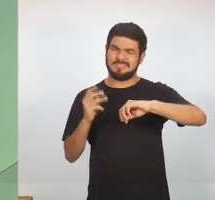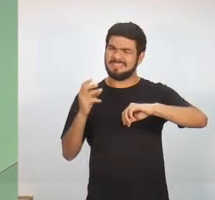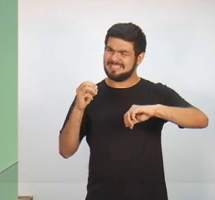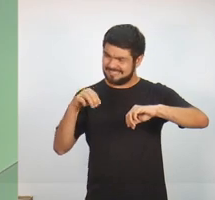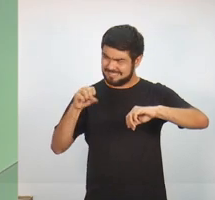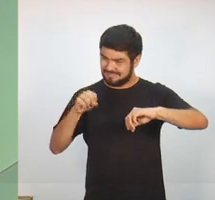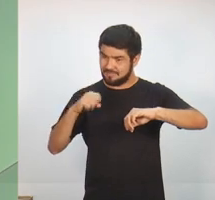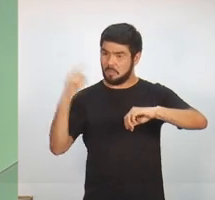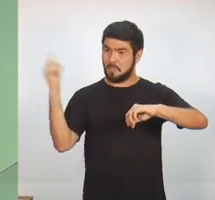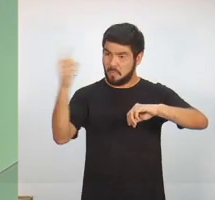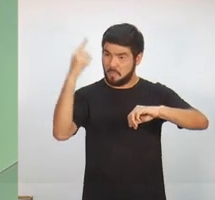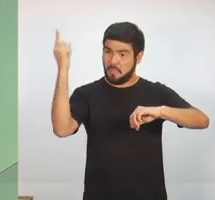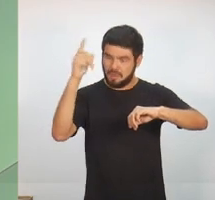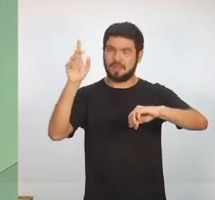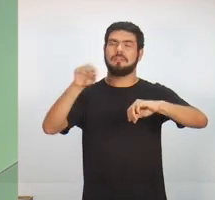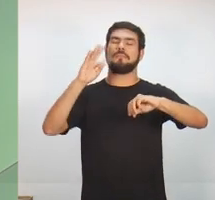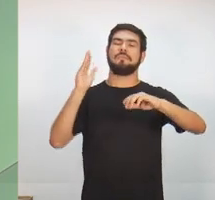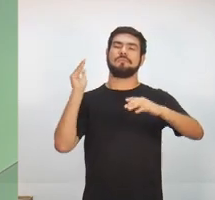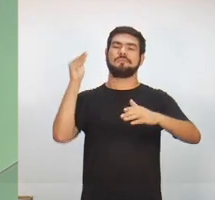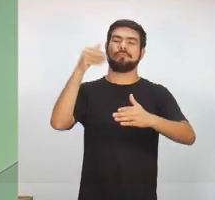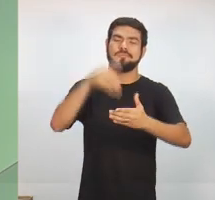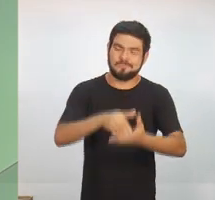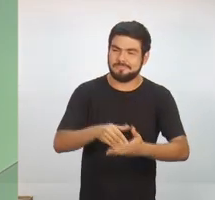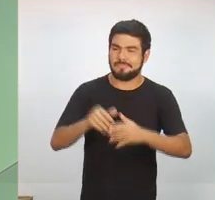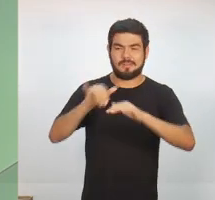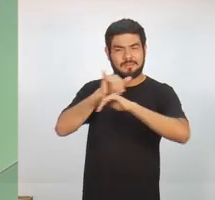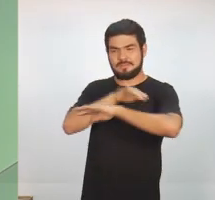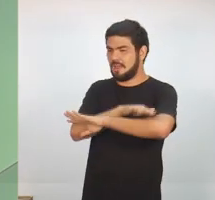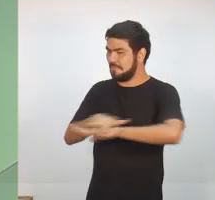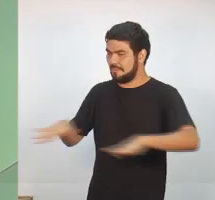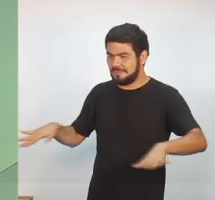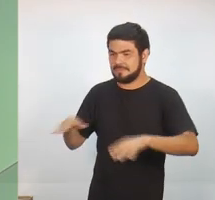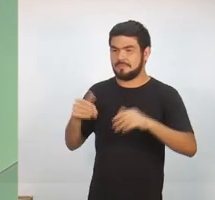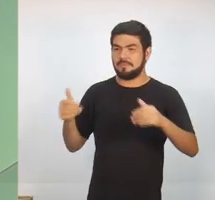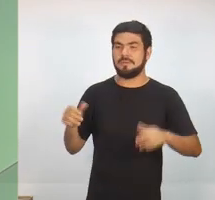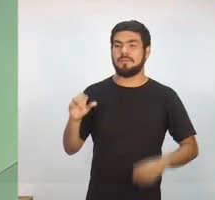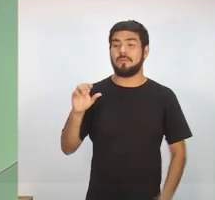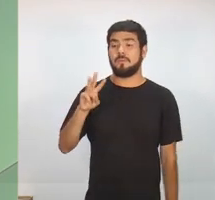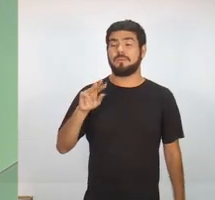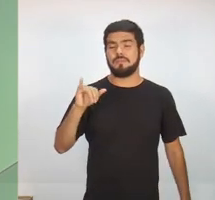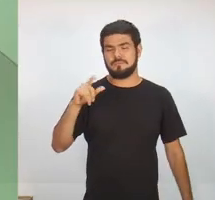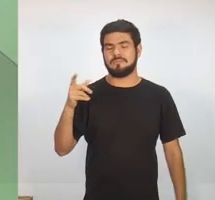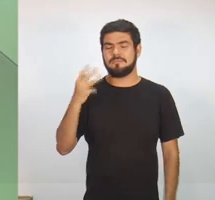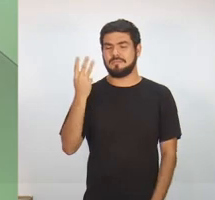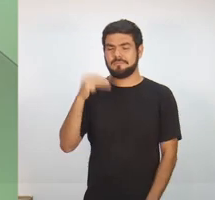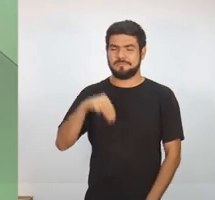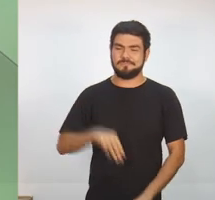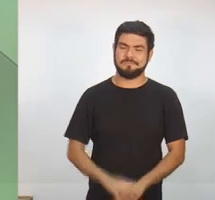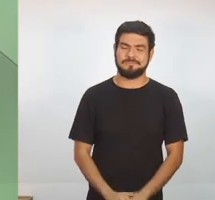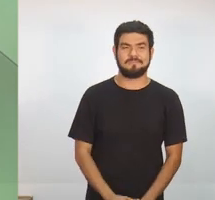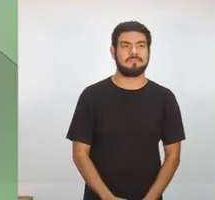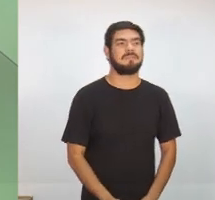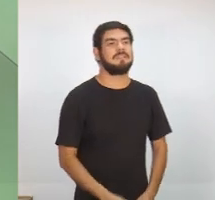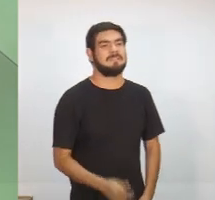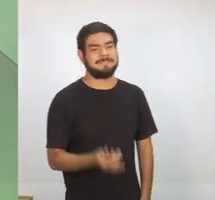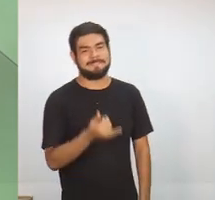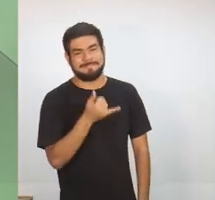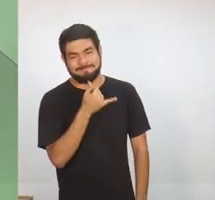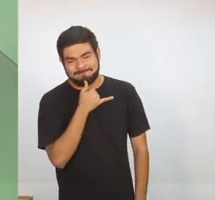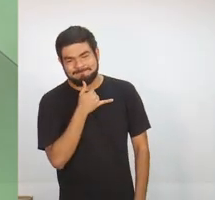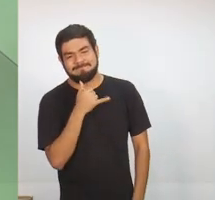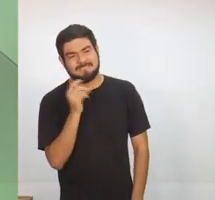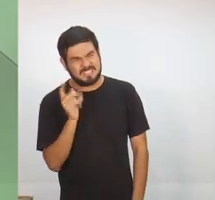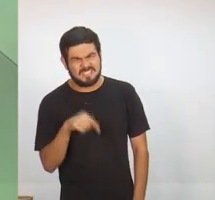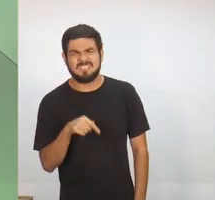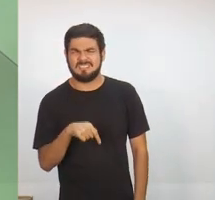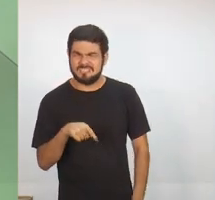encerramento do tempo, um último sinal sonoro. Candidato Wilson Lima, três minutos. É muito triste o